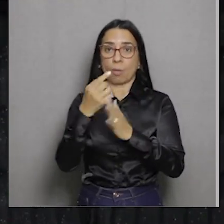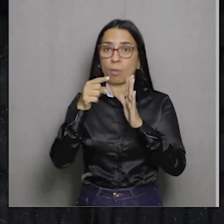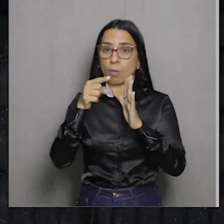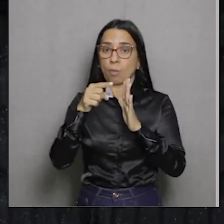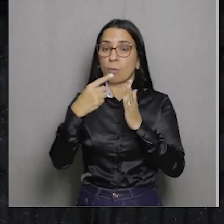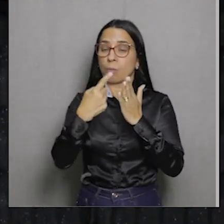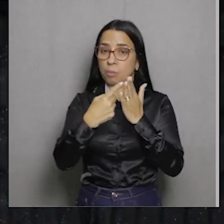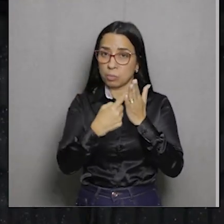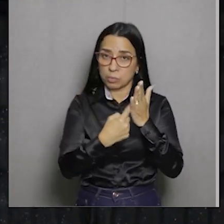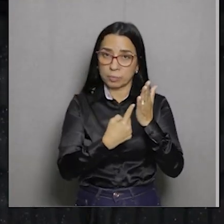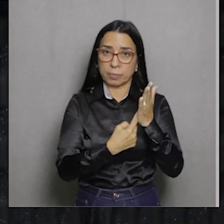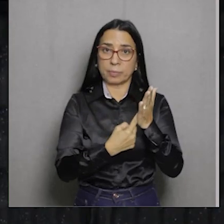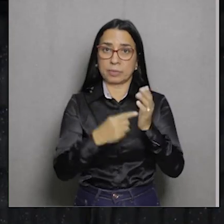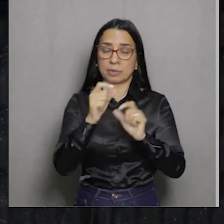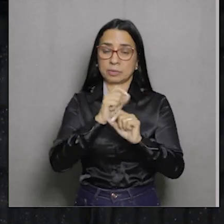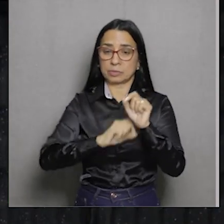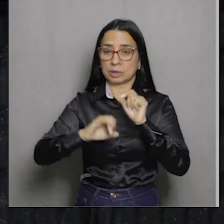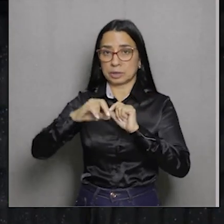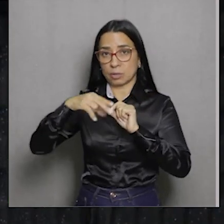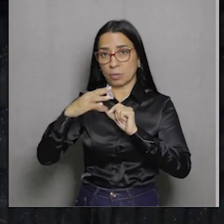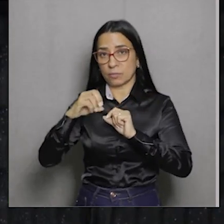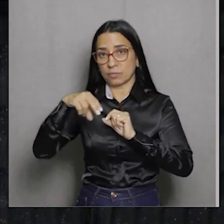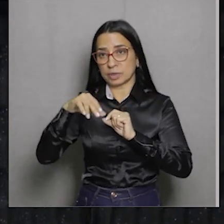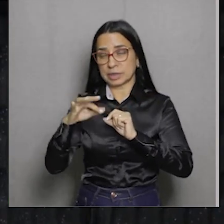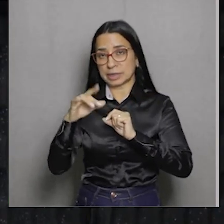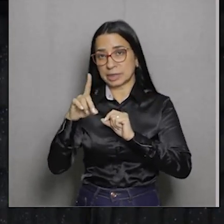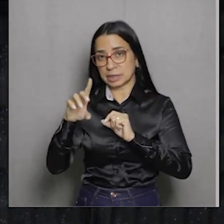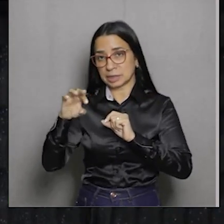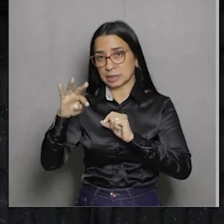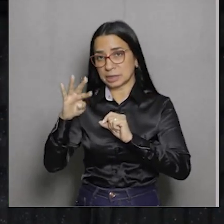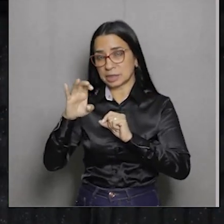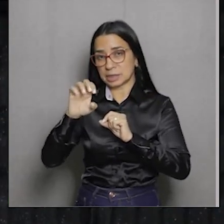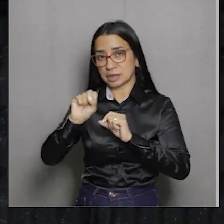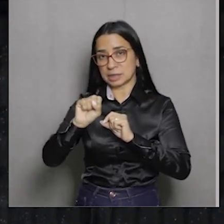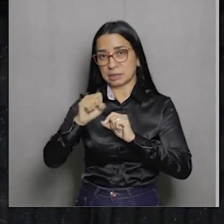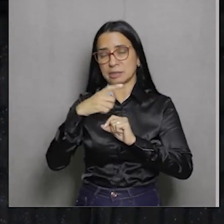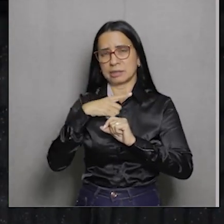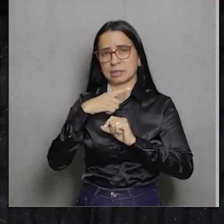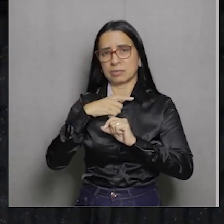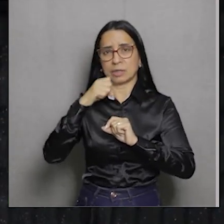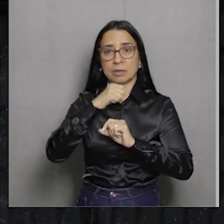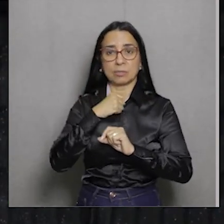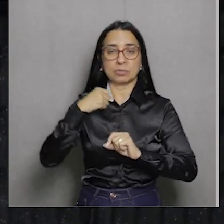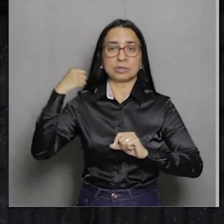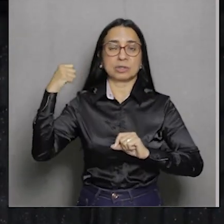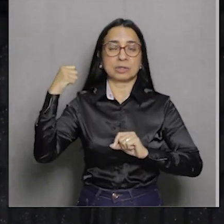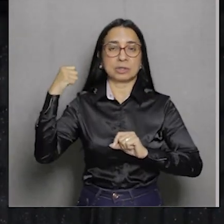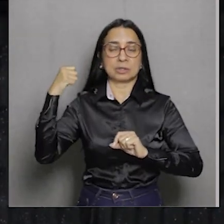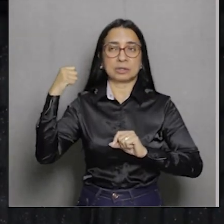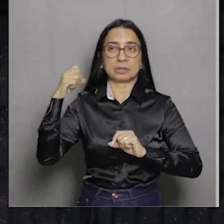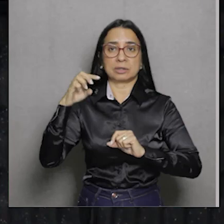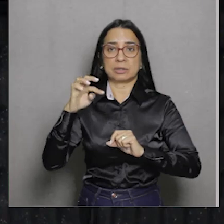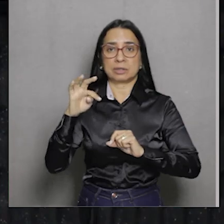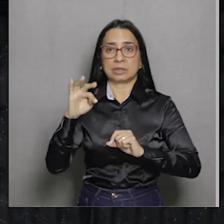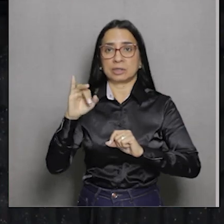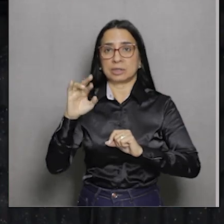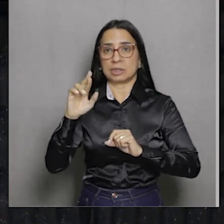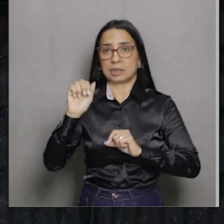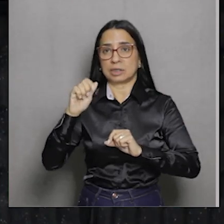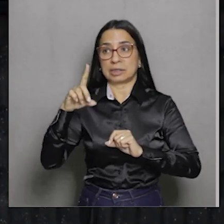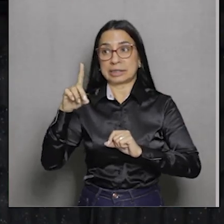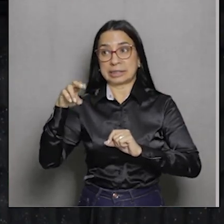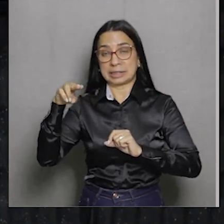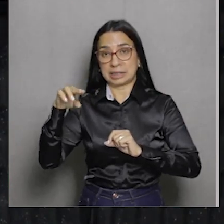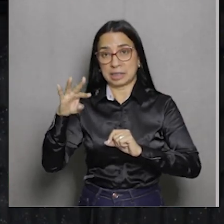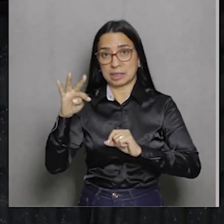Inconfidentes, que tem ali Tiradentes, não como elite intelectual,